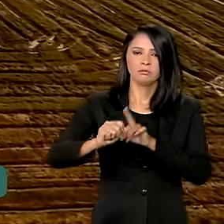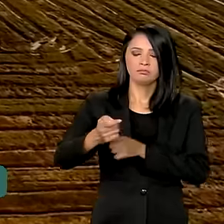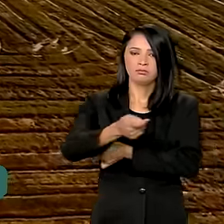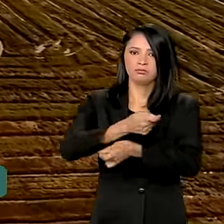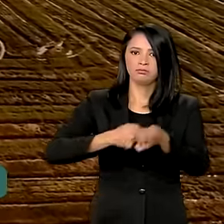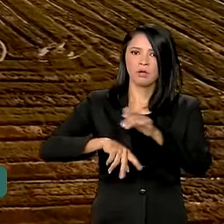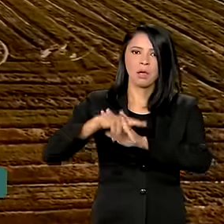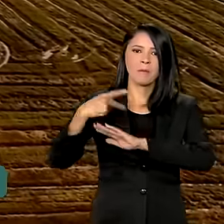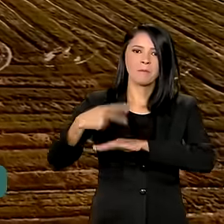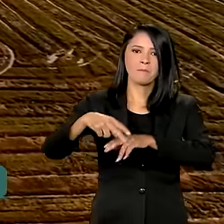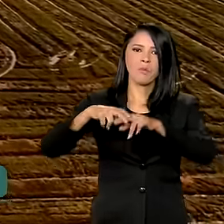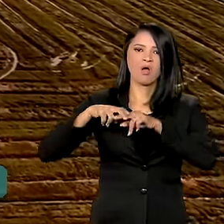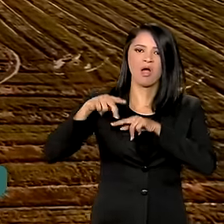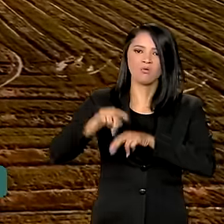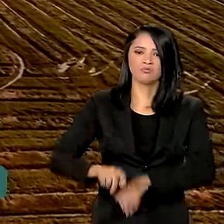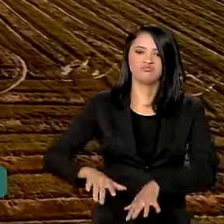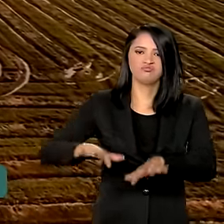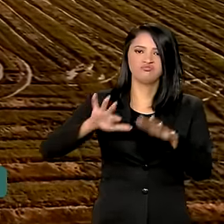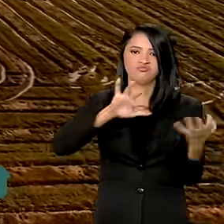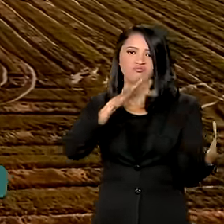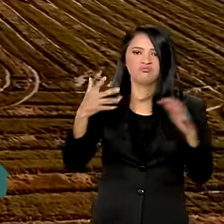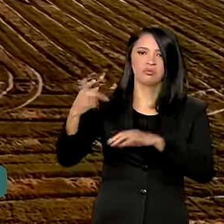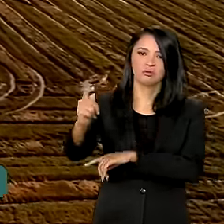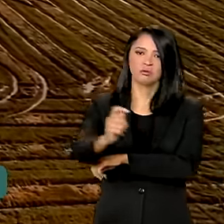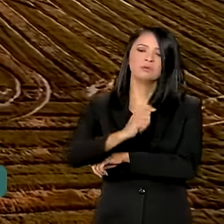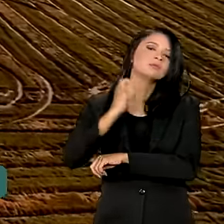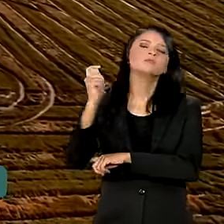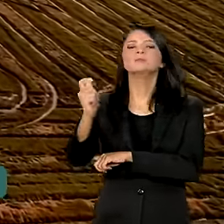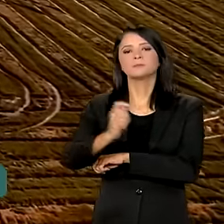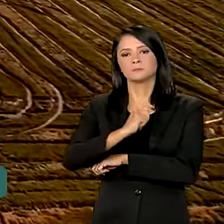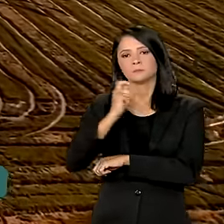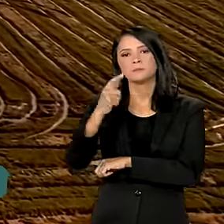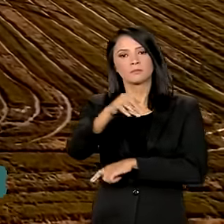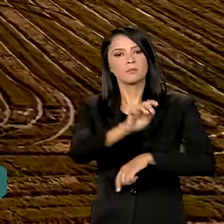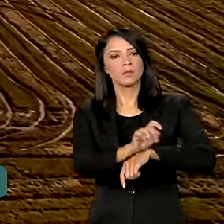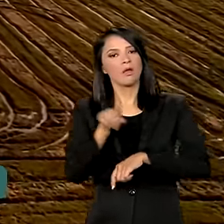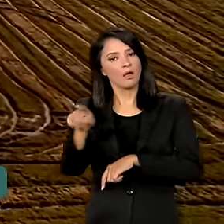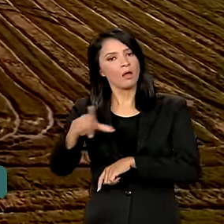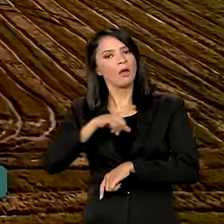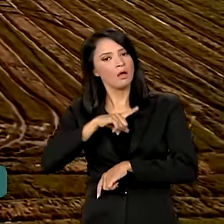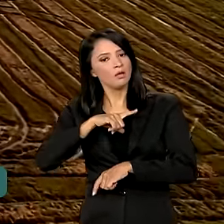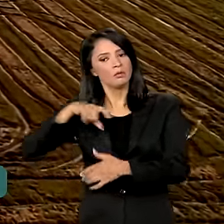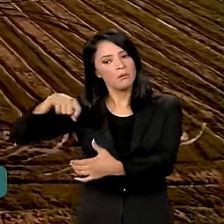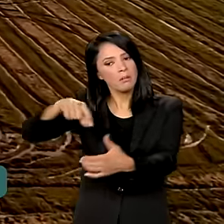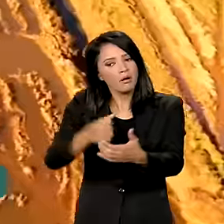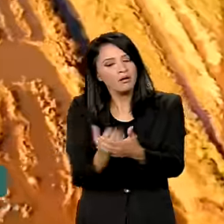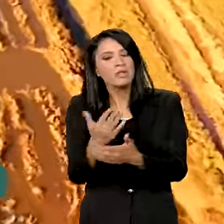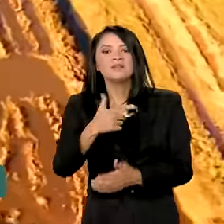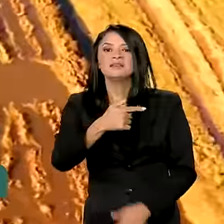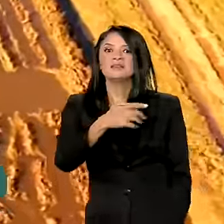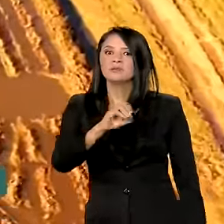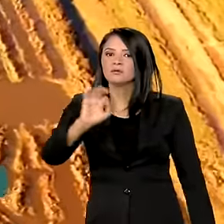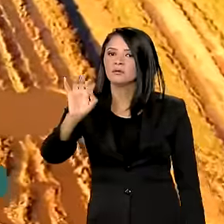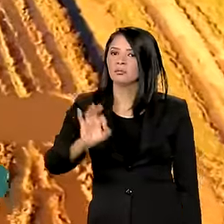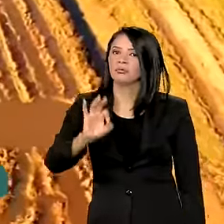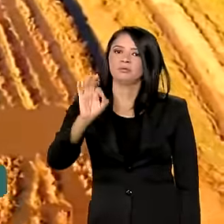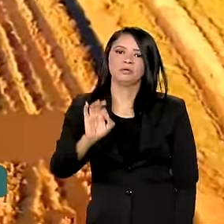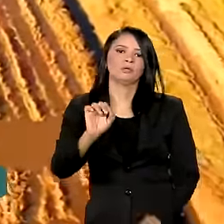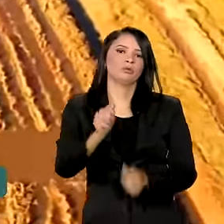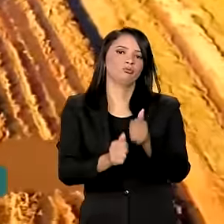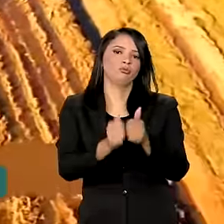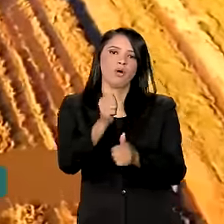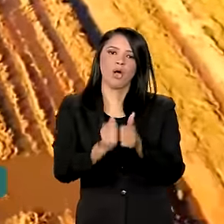econômicas do desastre climático no Rio Grande do Sul. O Estado é responsável por 70% da oferta